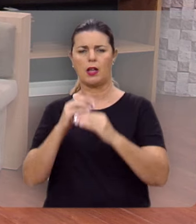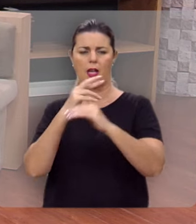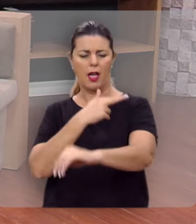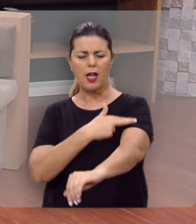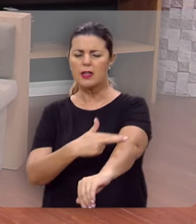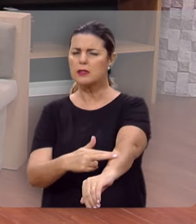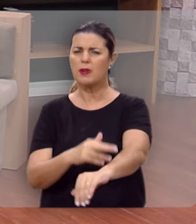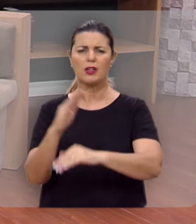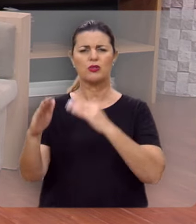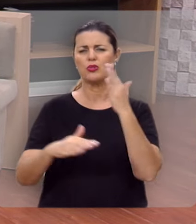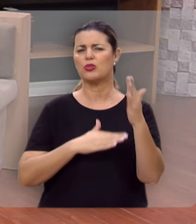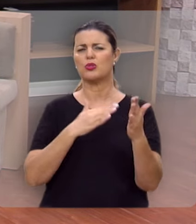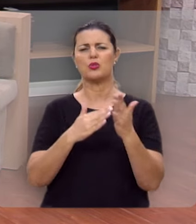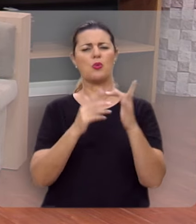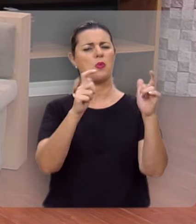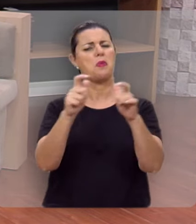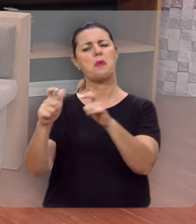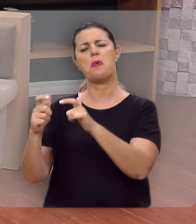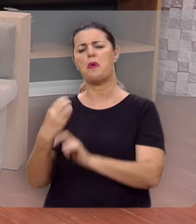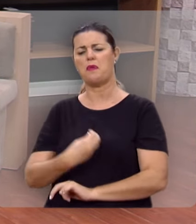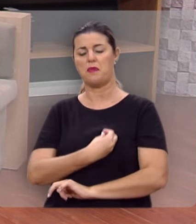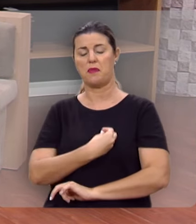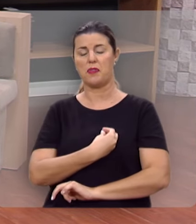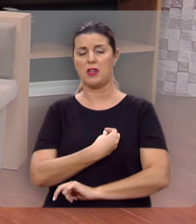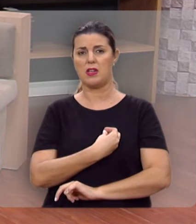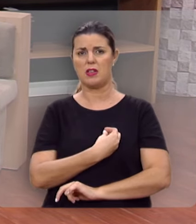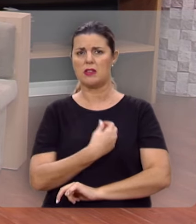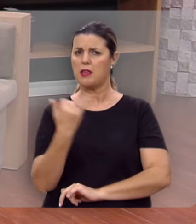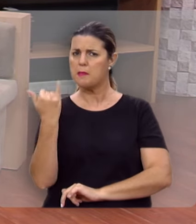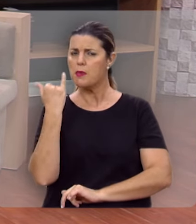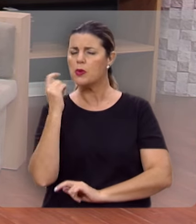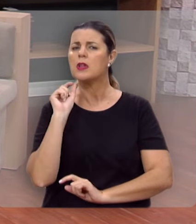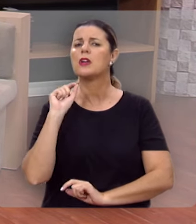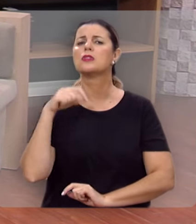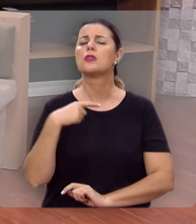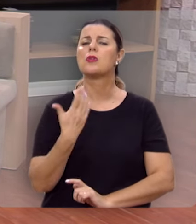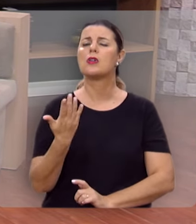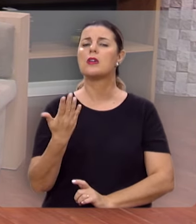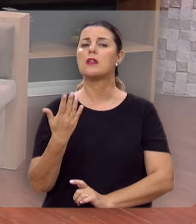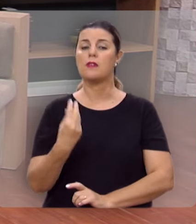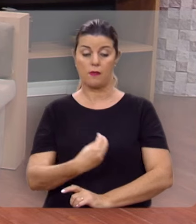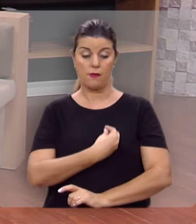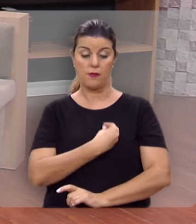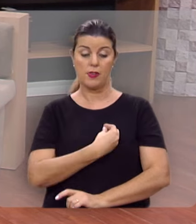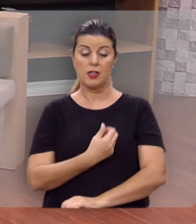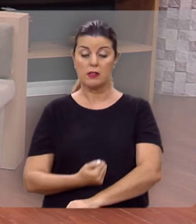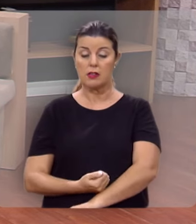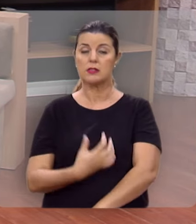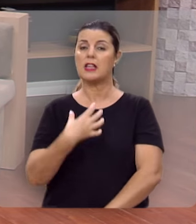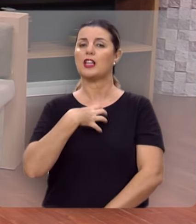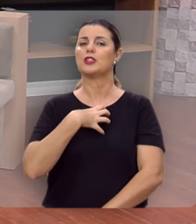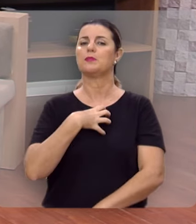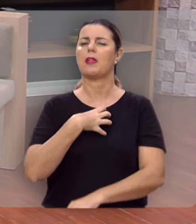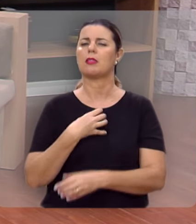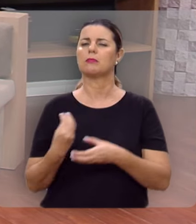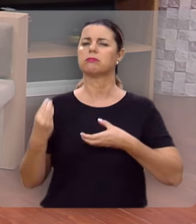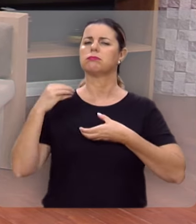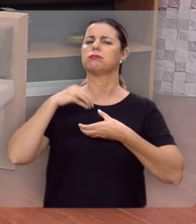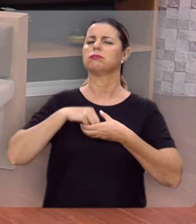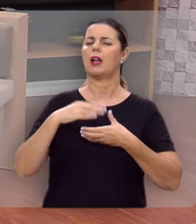Com respeito a todas as áreas da vida. Quer ver uma área tão importante? A questão da vida sentimental.